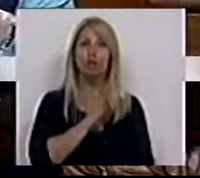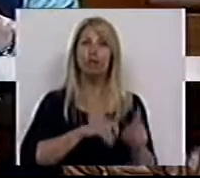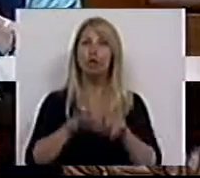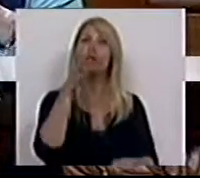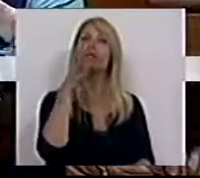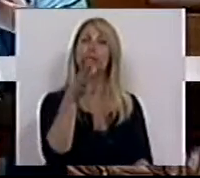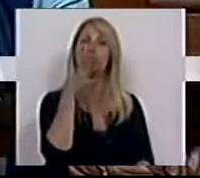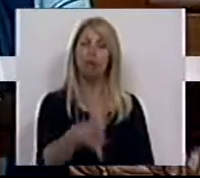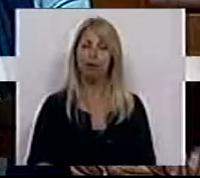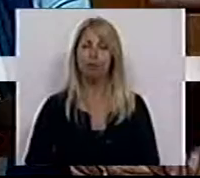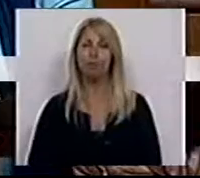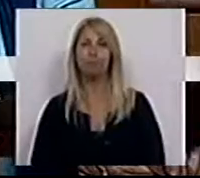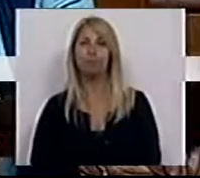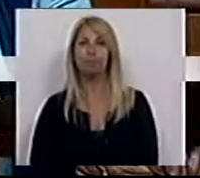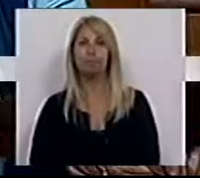senhores deputados,